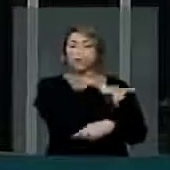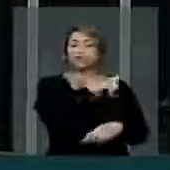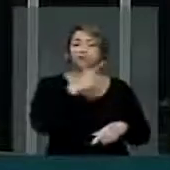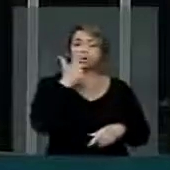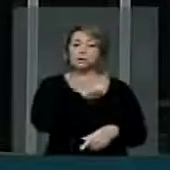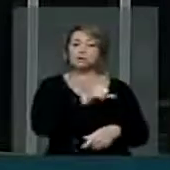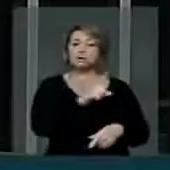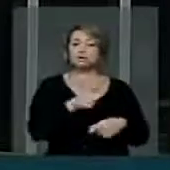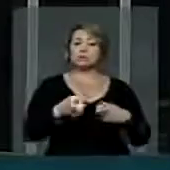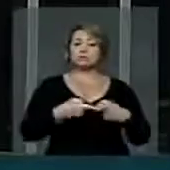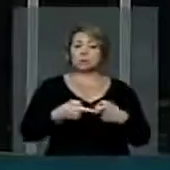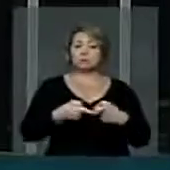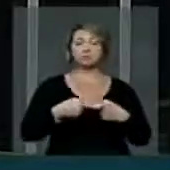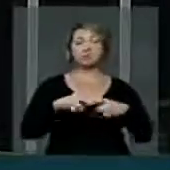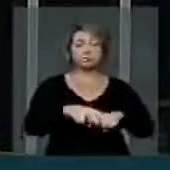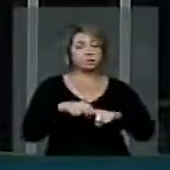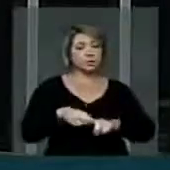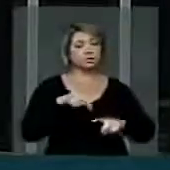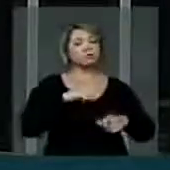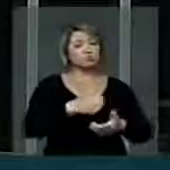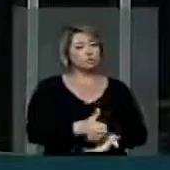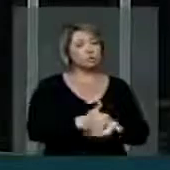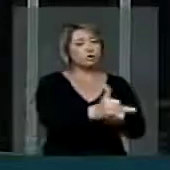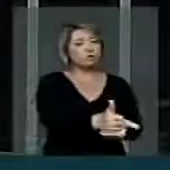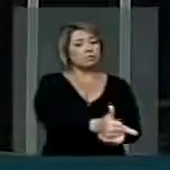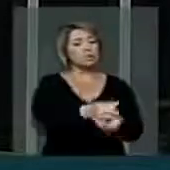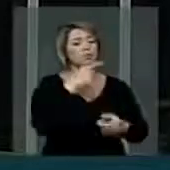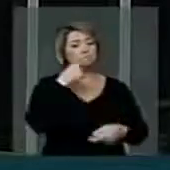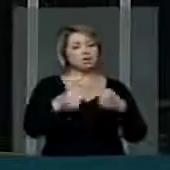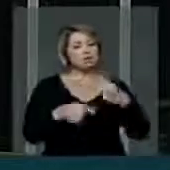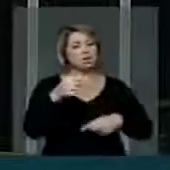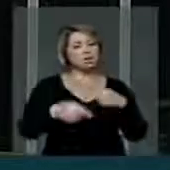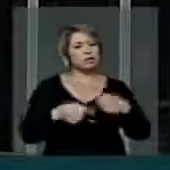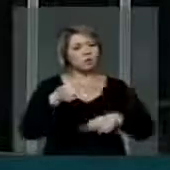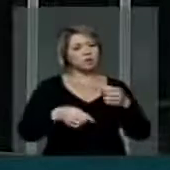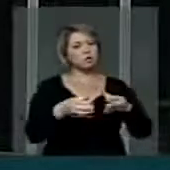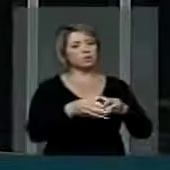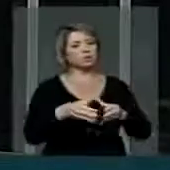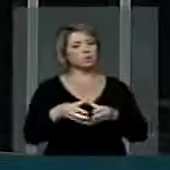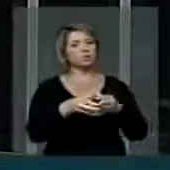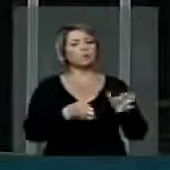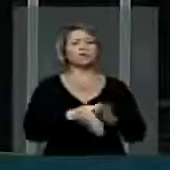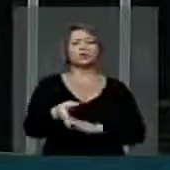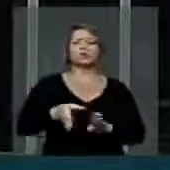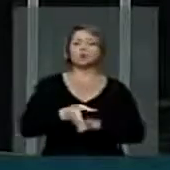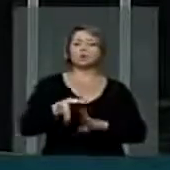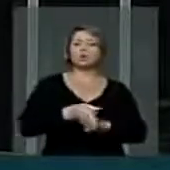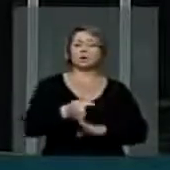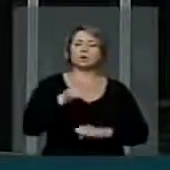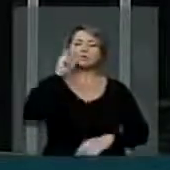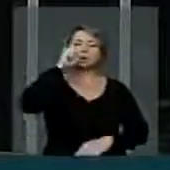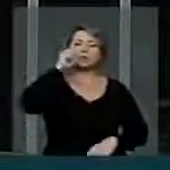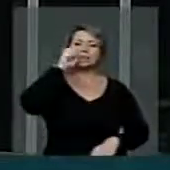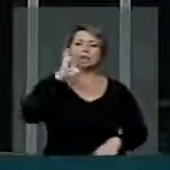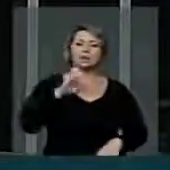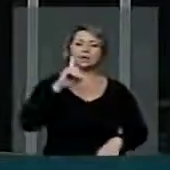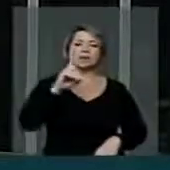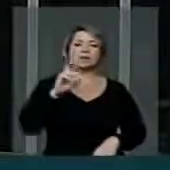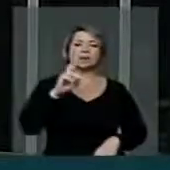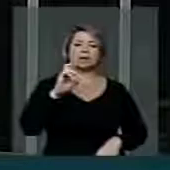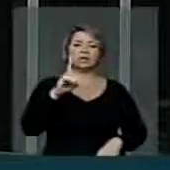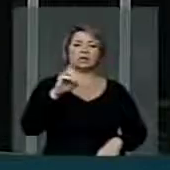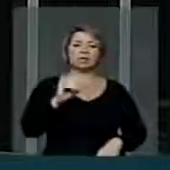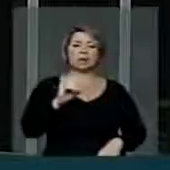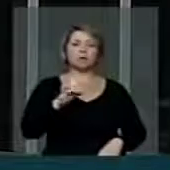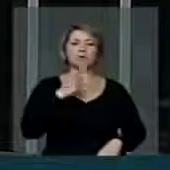Então, o PSC traz esse apoio. Depois de debater, discutir com toda a nossa bancada e sobre a orientação também do senador Eduardo Amorim, que é médico, por fundo conhecedor